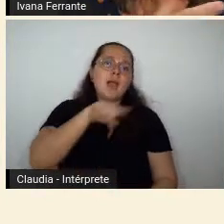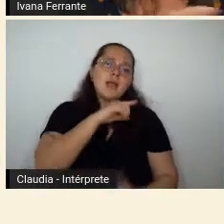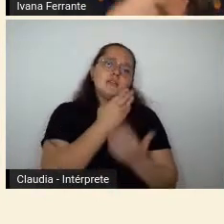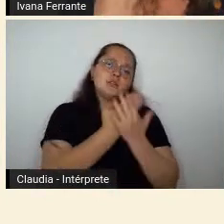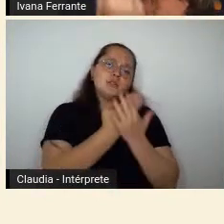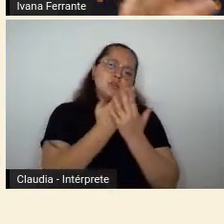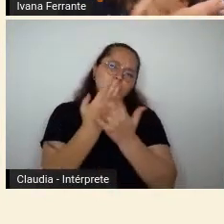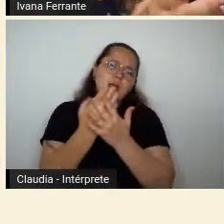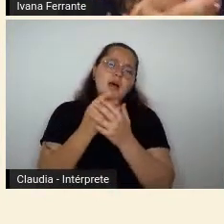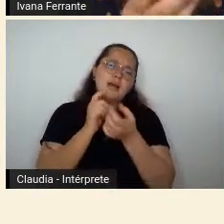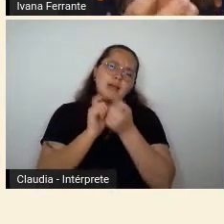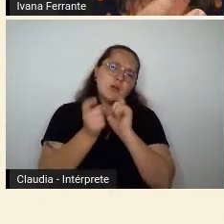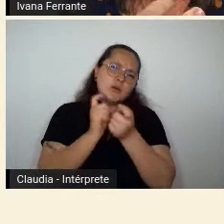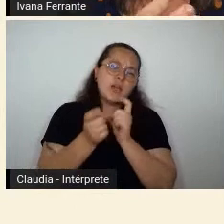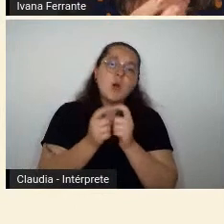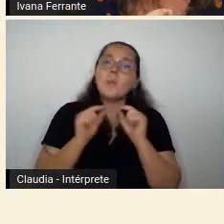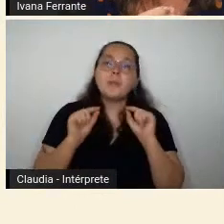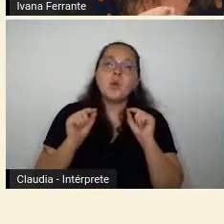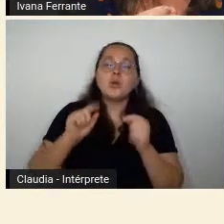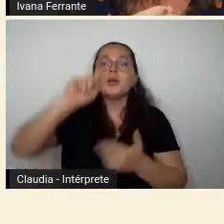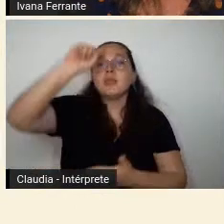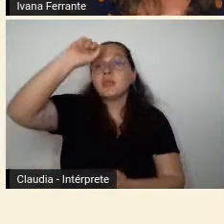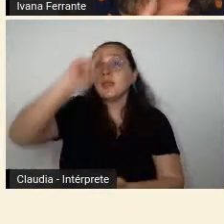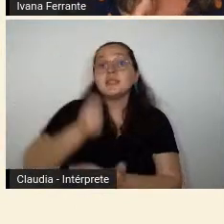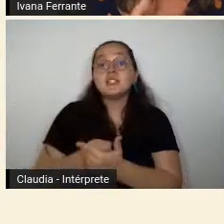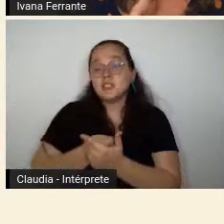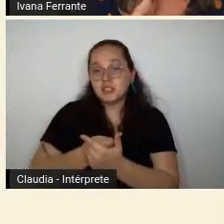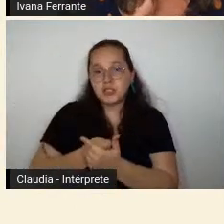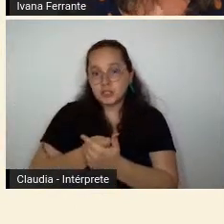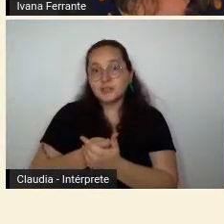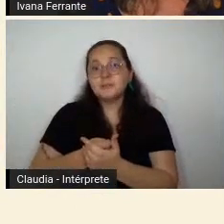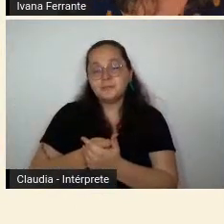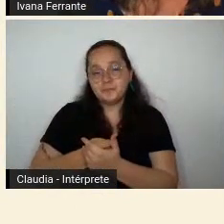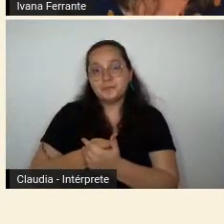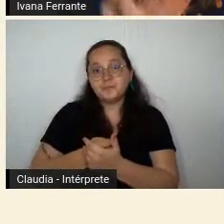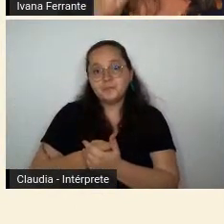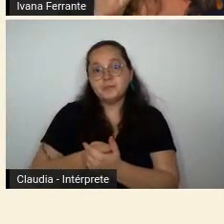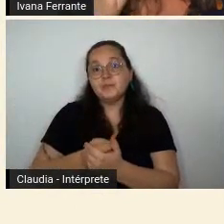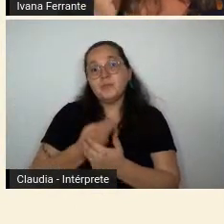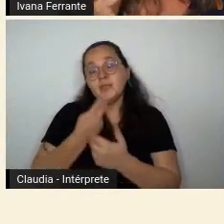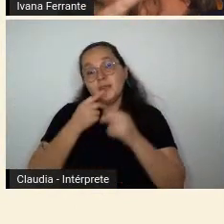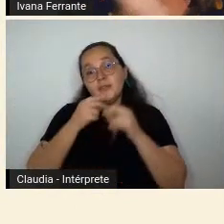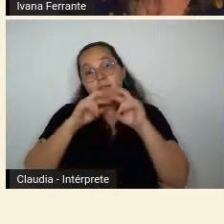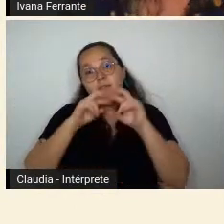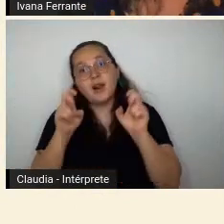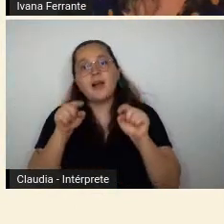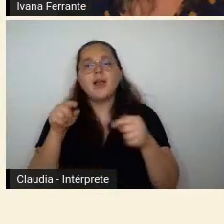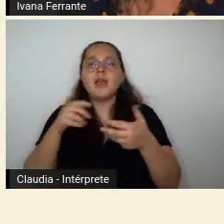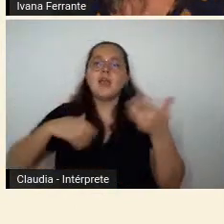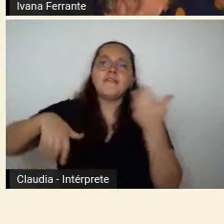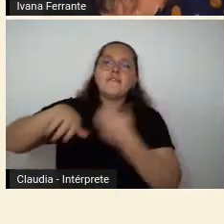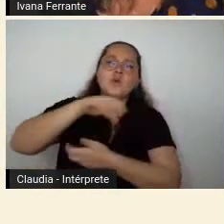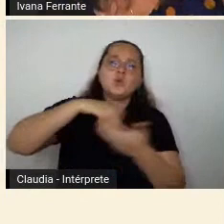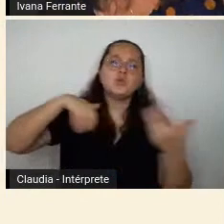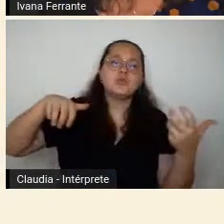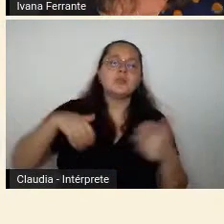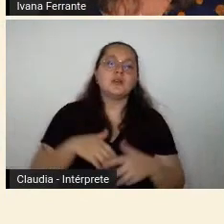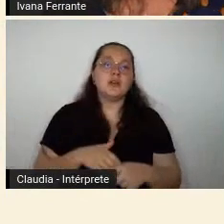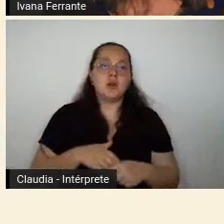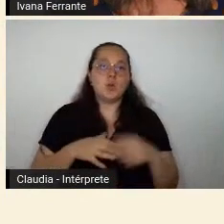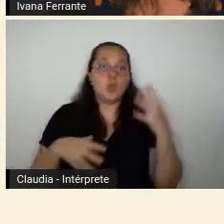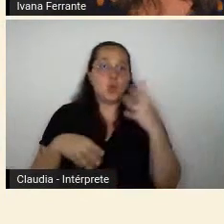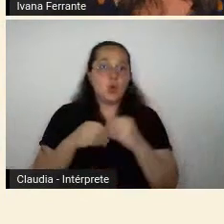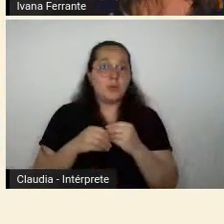reuniões para decidir, para falar sobre essa revolução que queriam implementar na arte